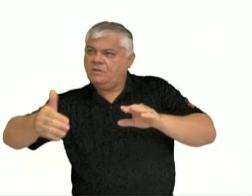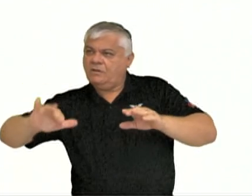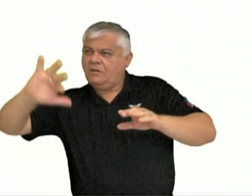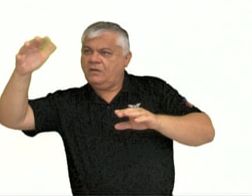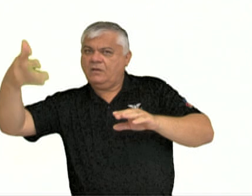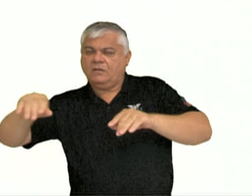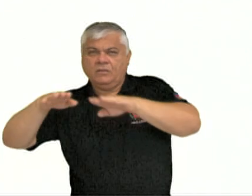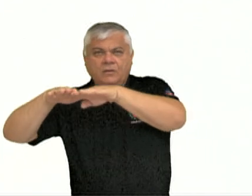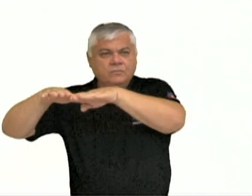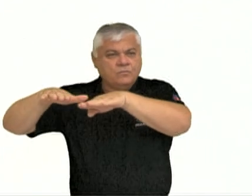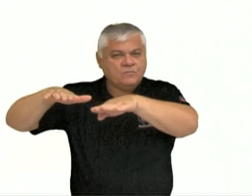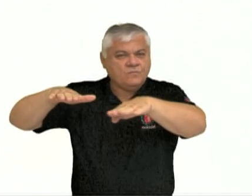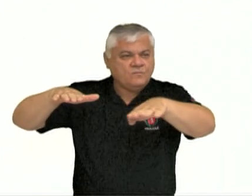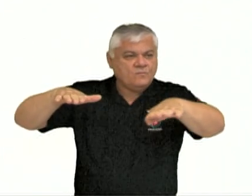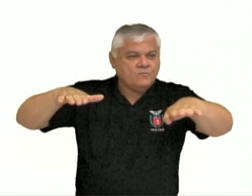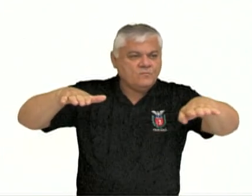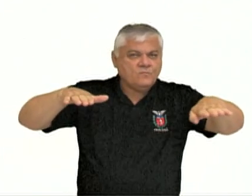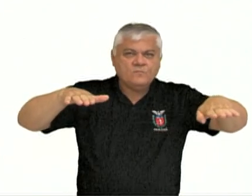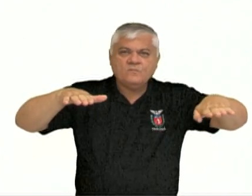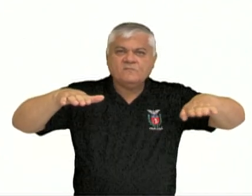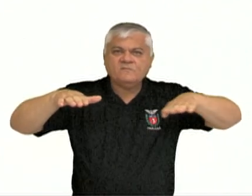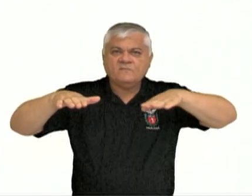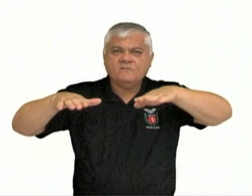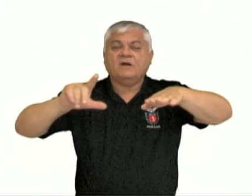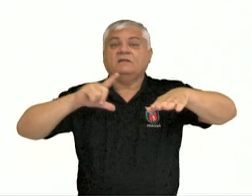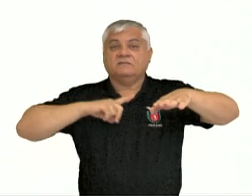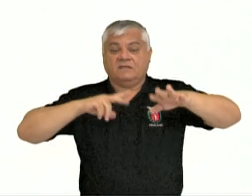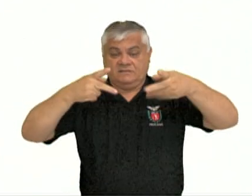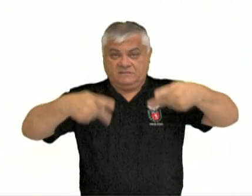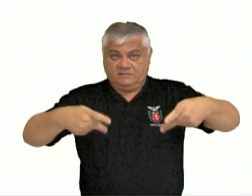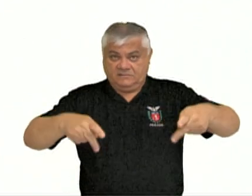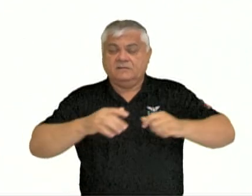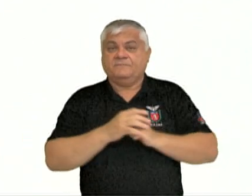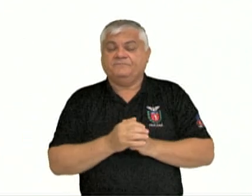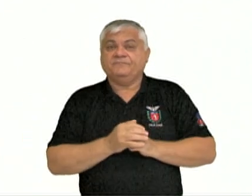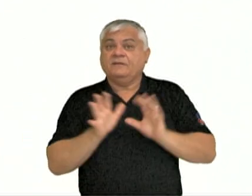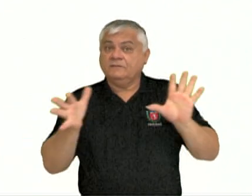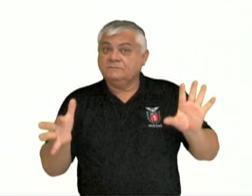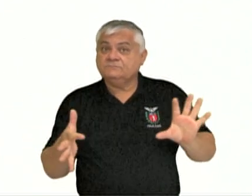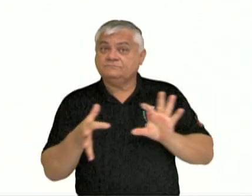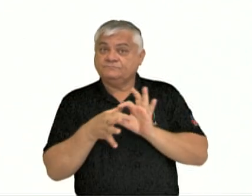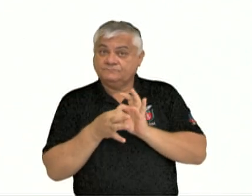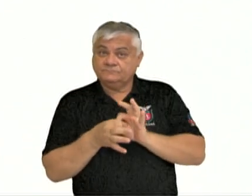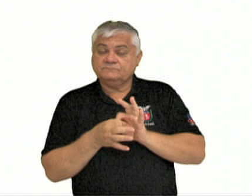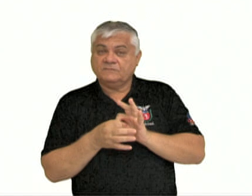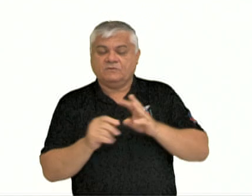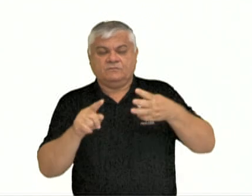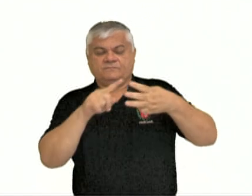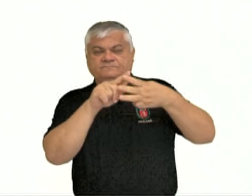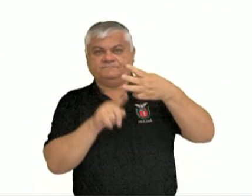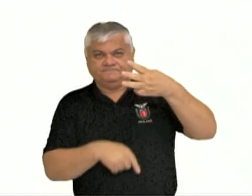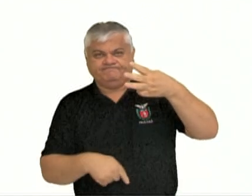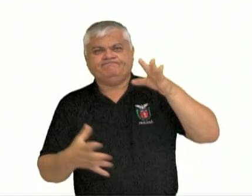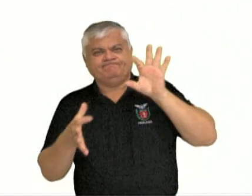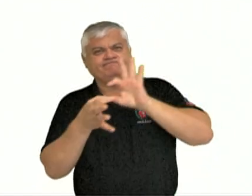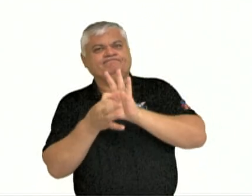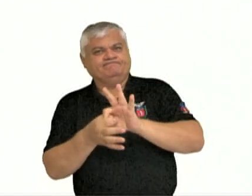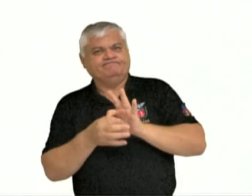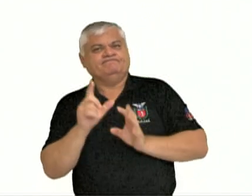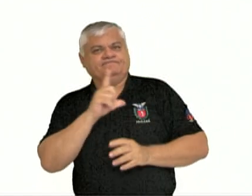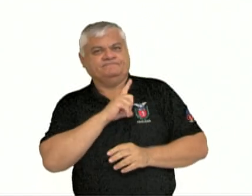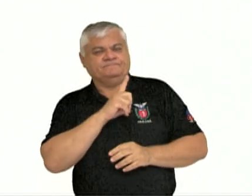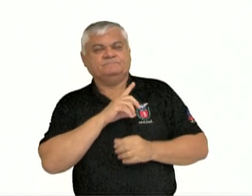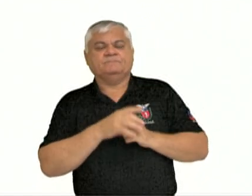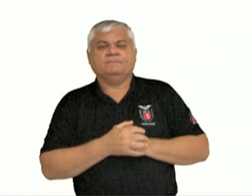mais planas que existem na superfície terrestre. Tudo isso está ligado ao interior, às características do interior